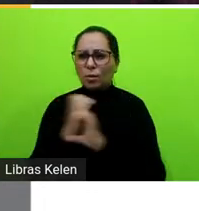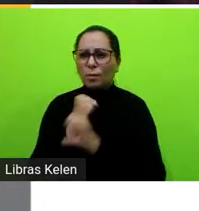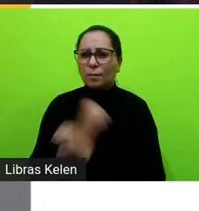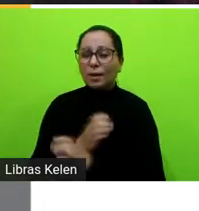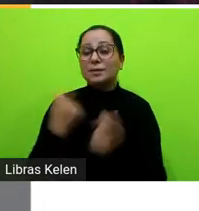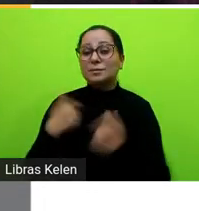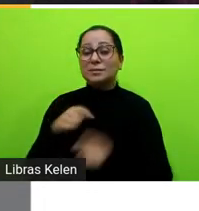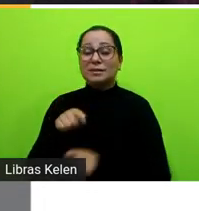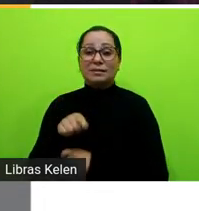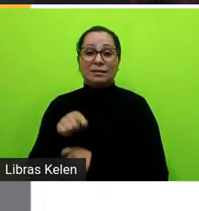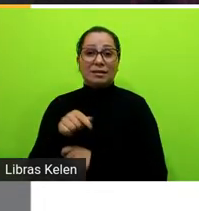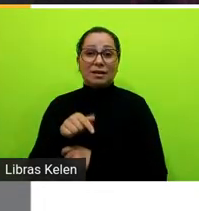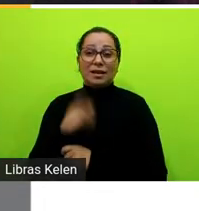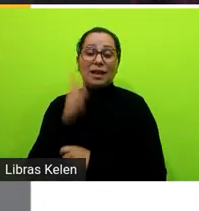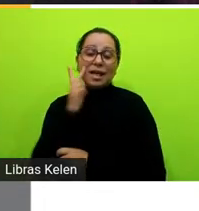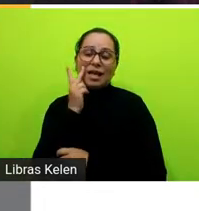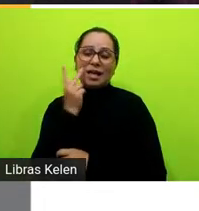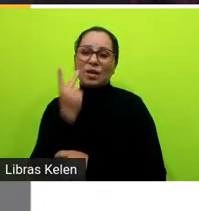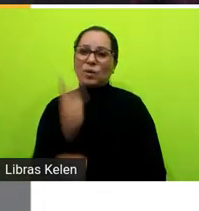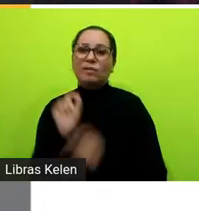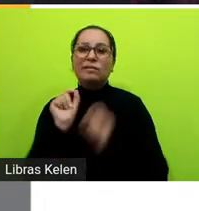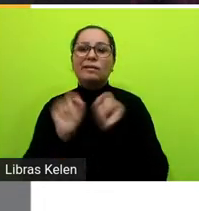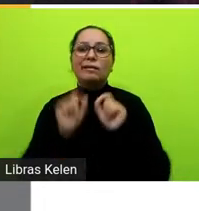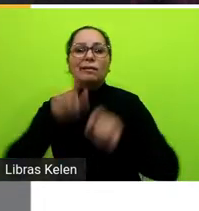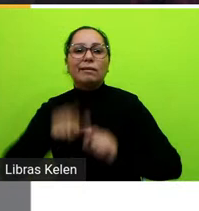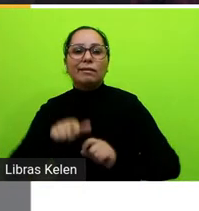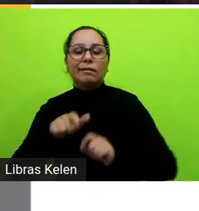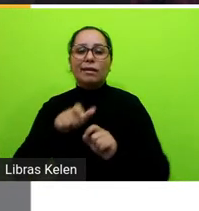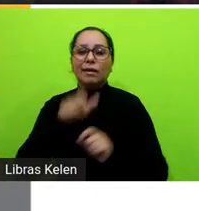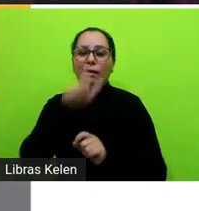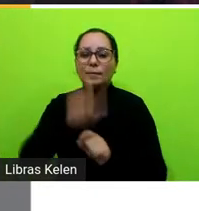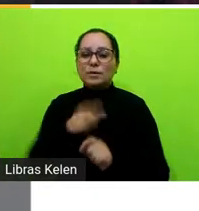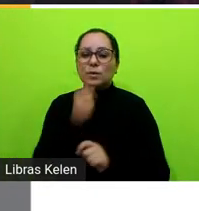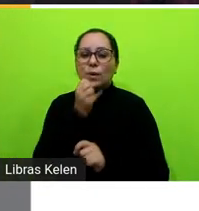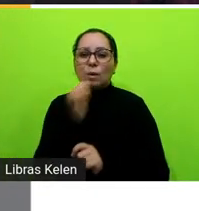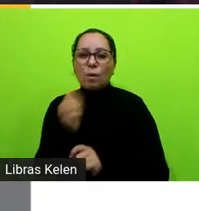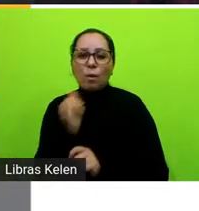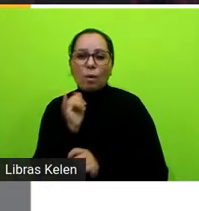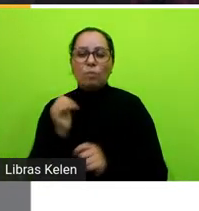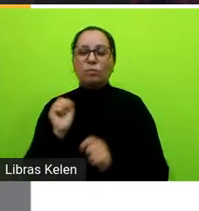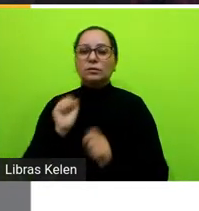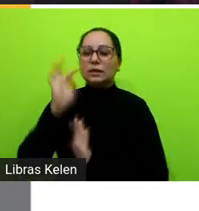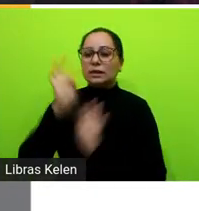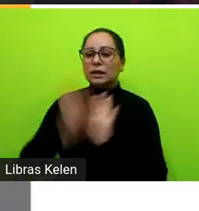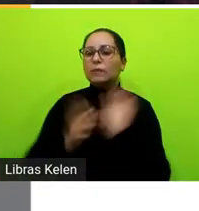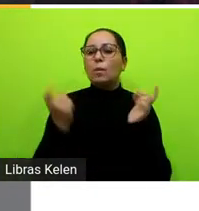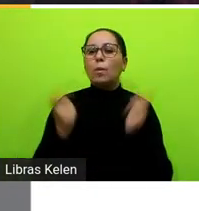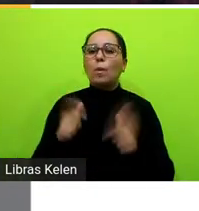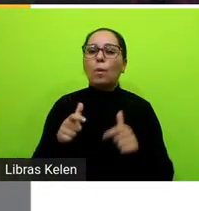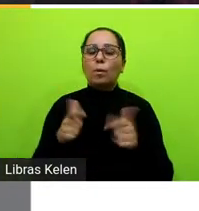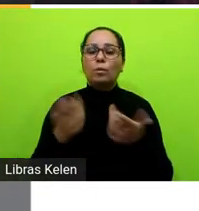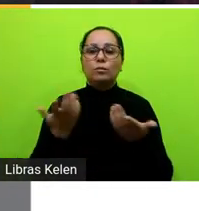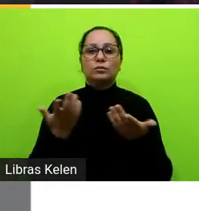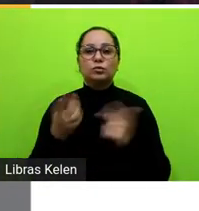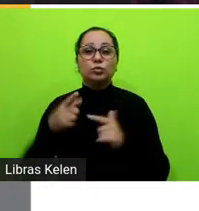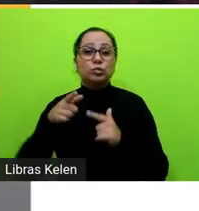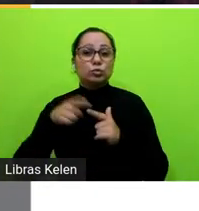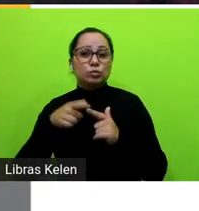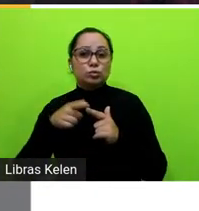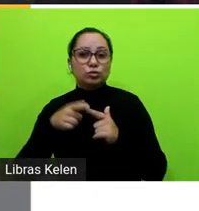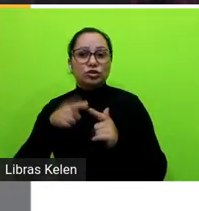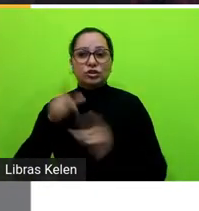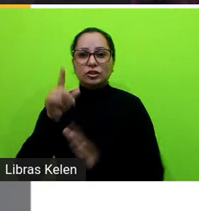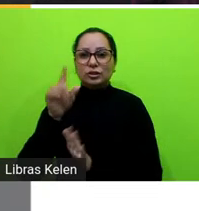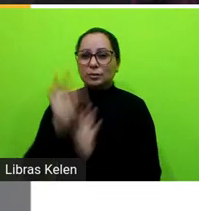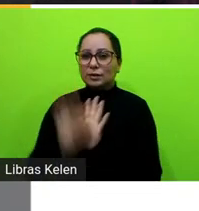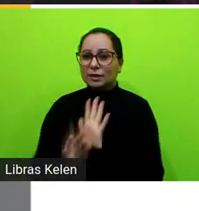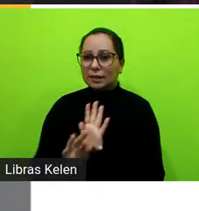ele precisa saber reconhecer quem é o narrador onde aquele texto se passa o estilo daquele texto